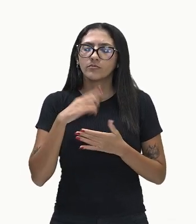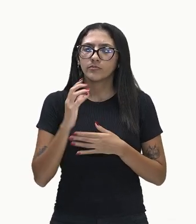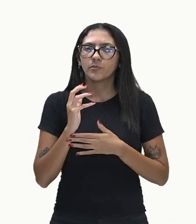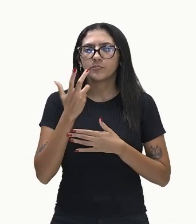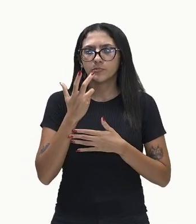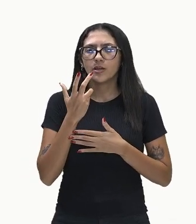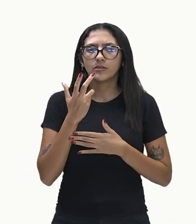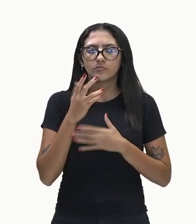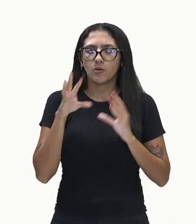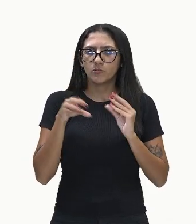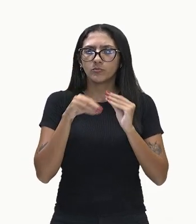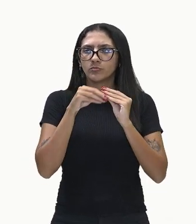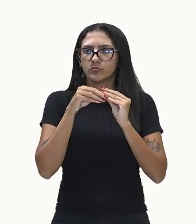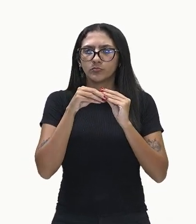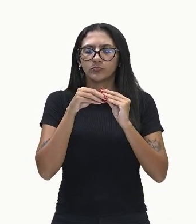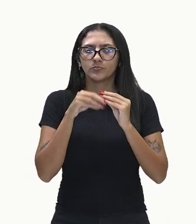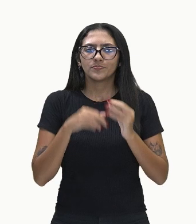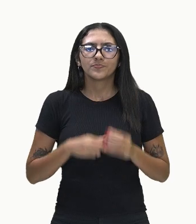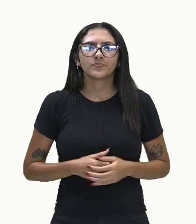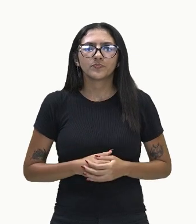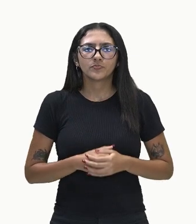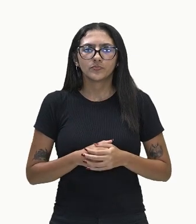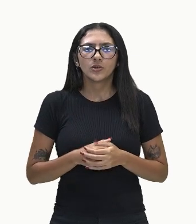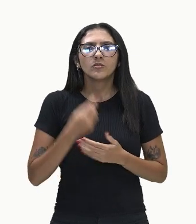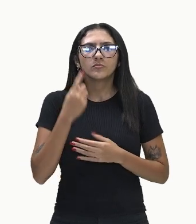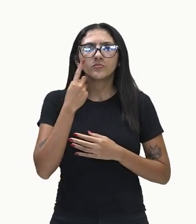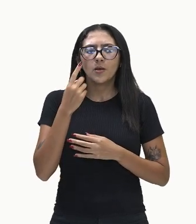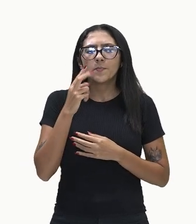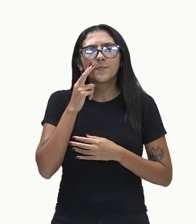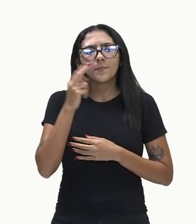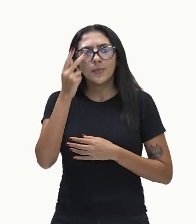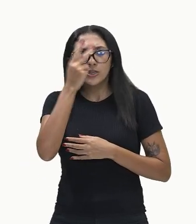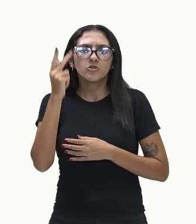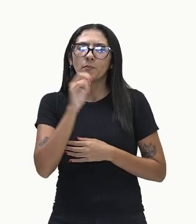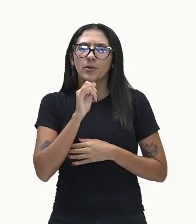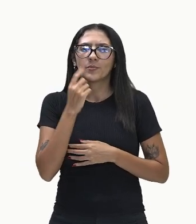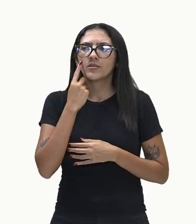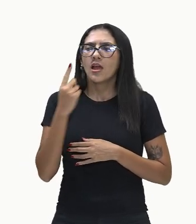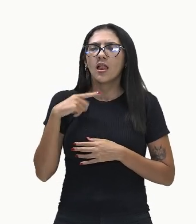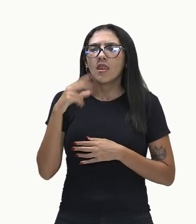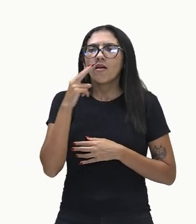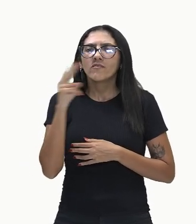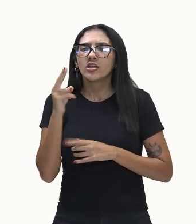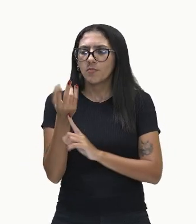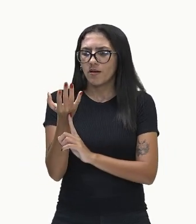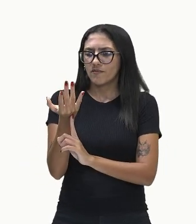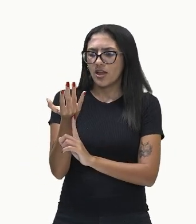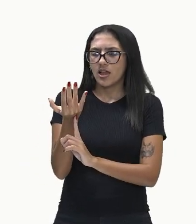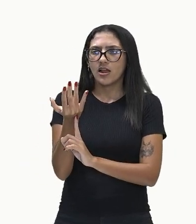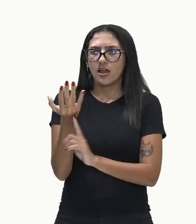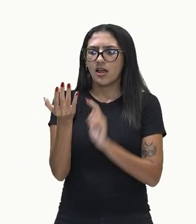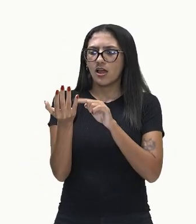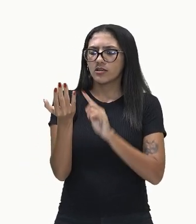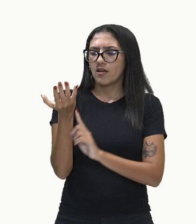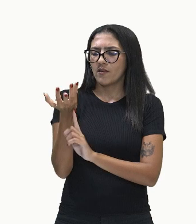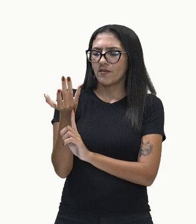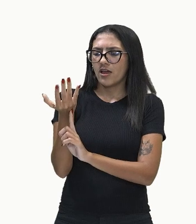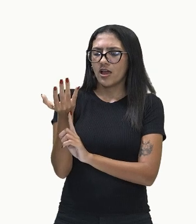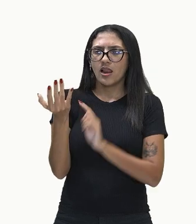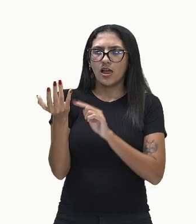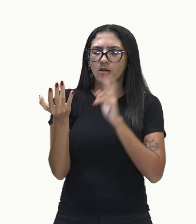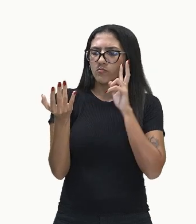geral. Aí você observa que a pessoa está olhando para uma vela, né? E aí a vela, ela fica na